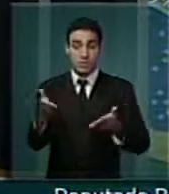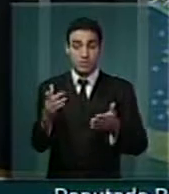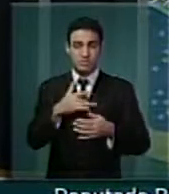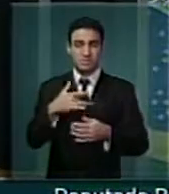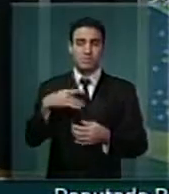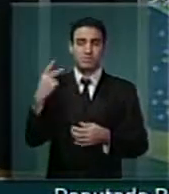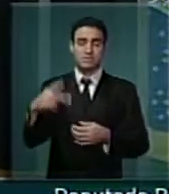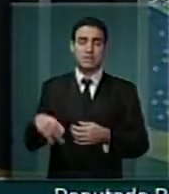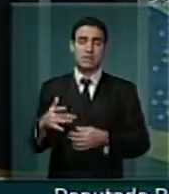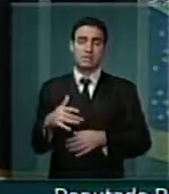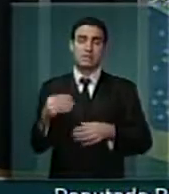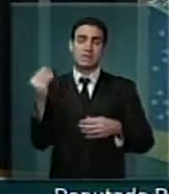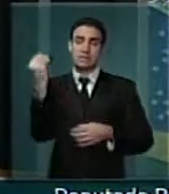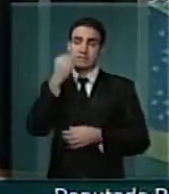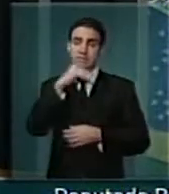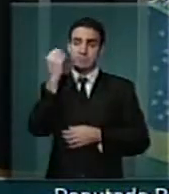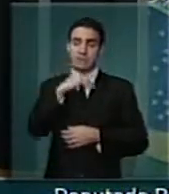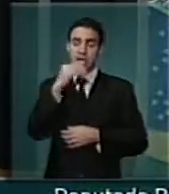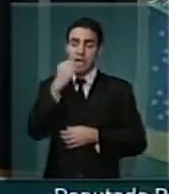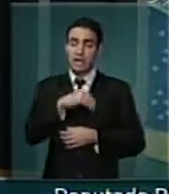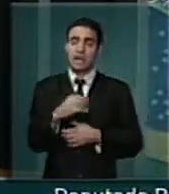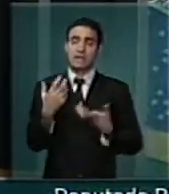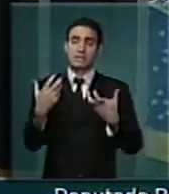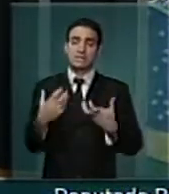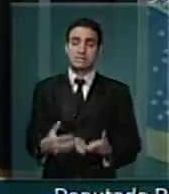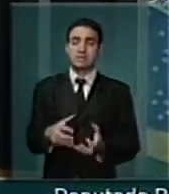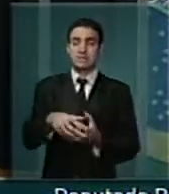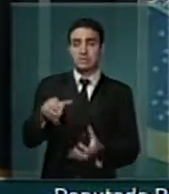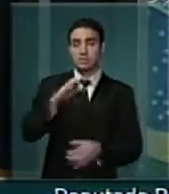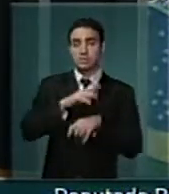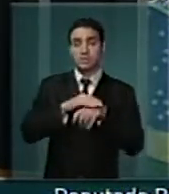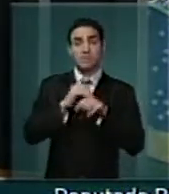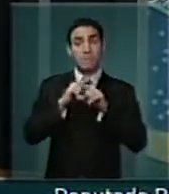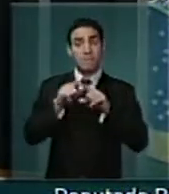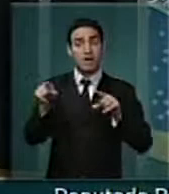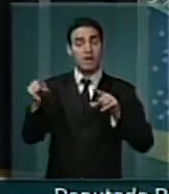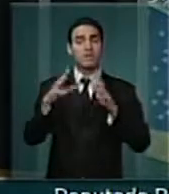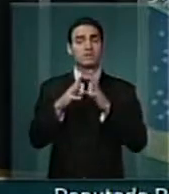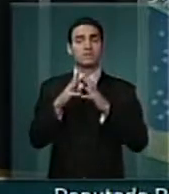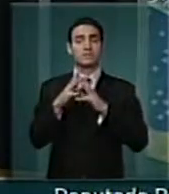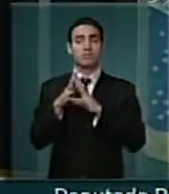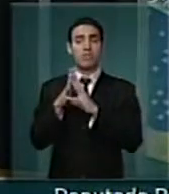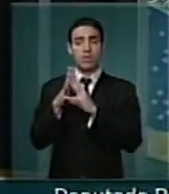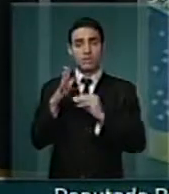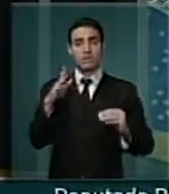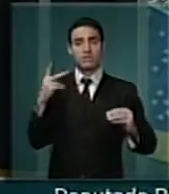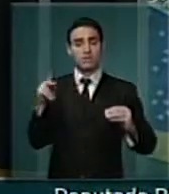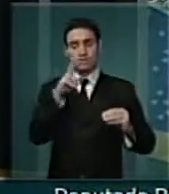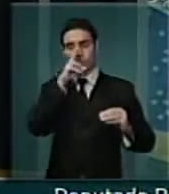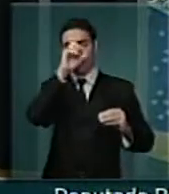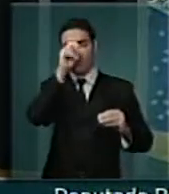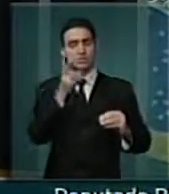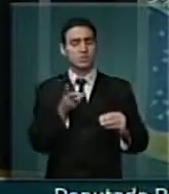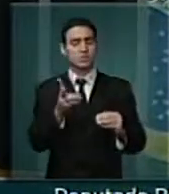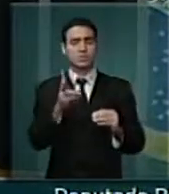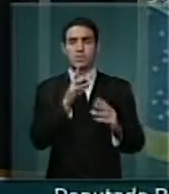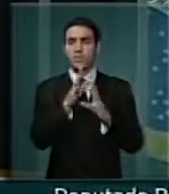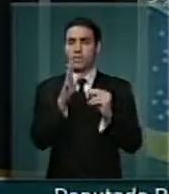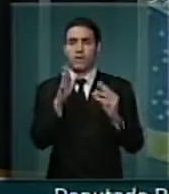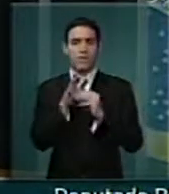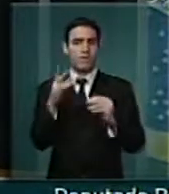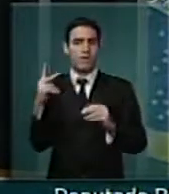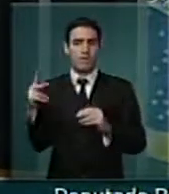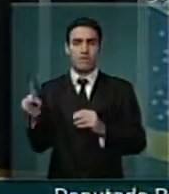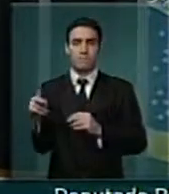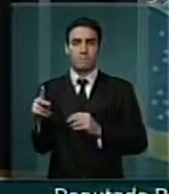sua saúde está fragilizada, debilitada, mas o seu exemplo segue forte, contundente e vigoroso.